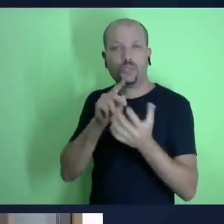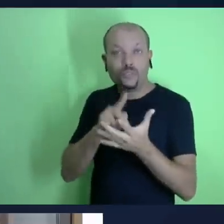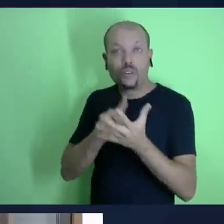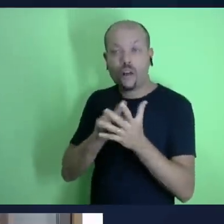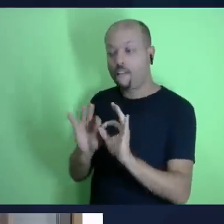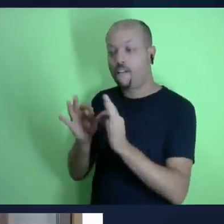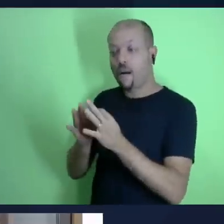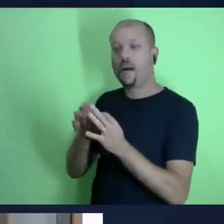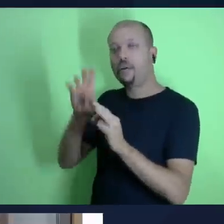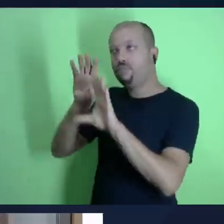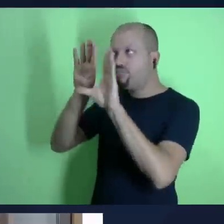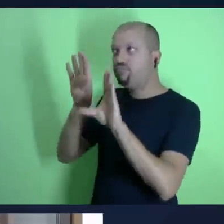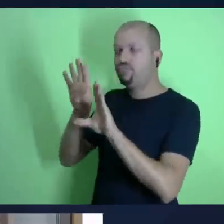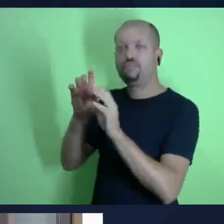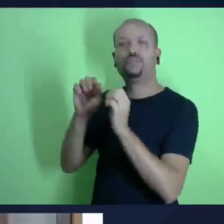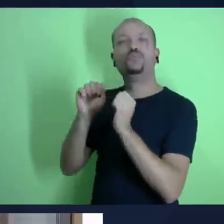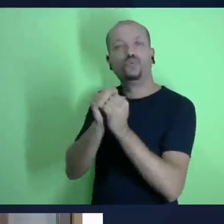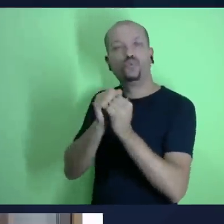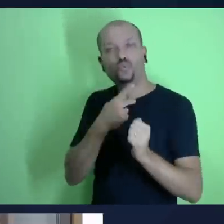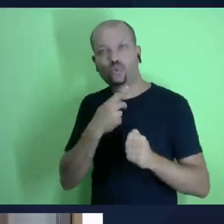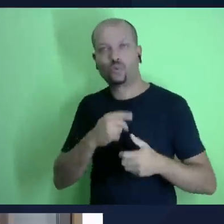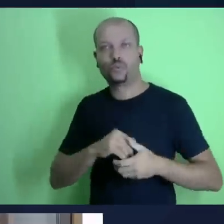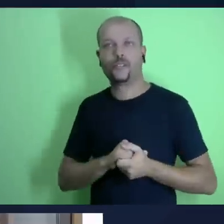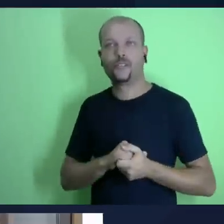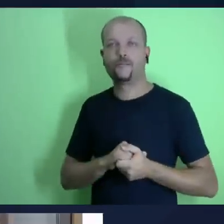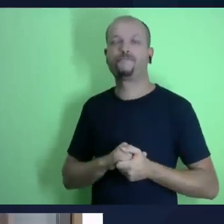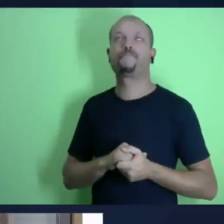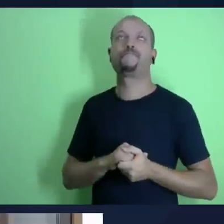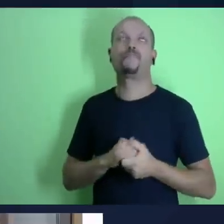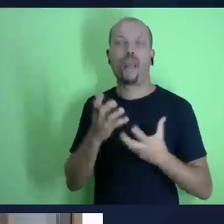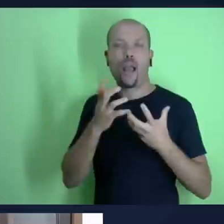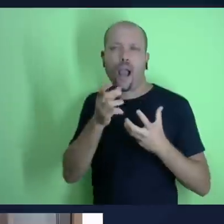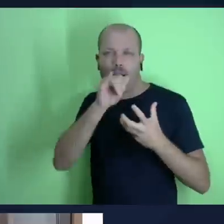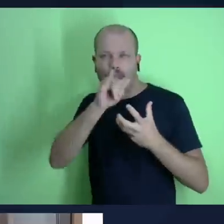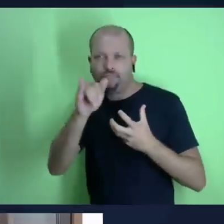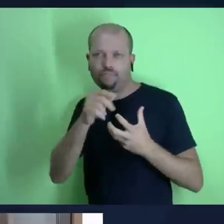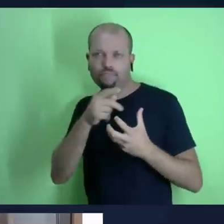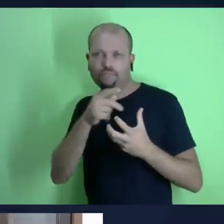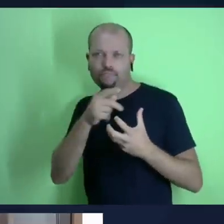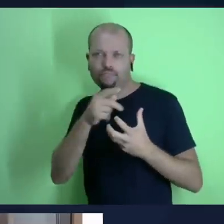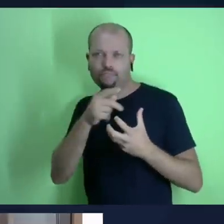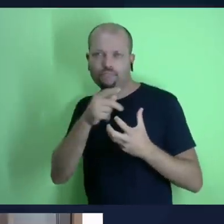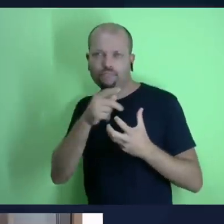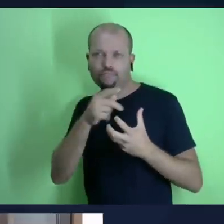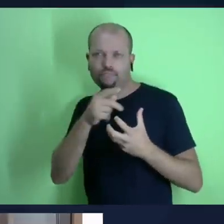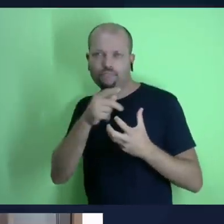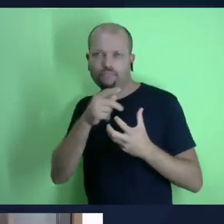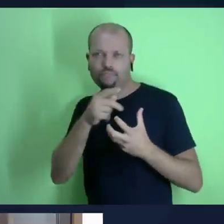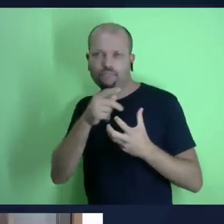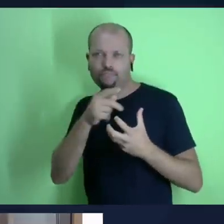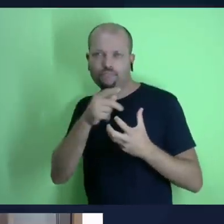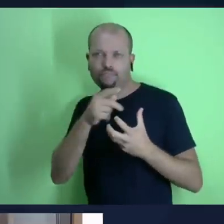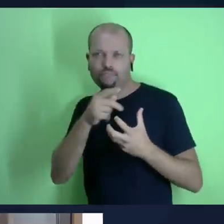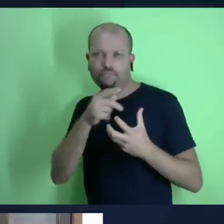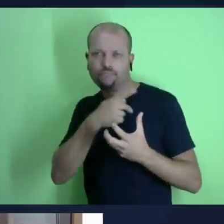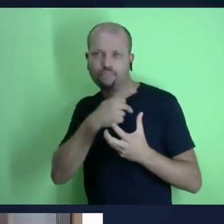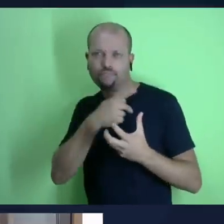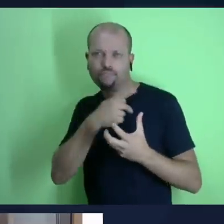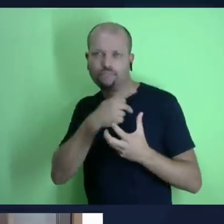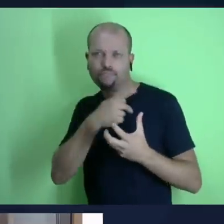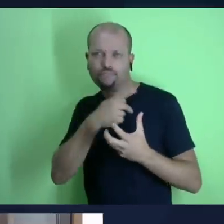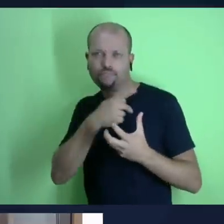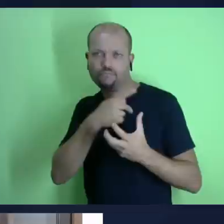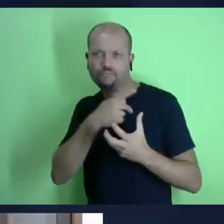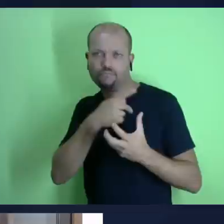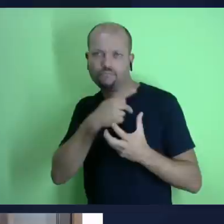eu oro agradecendo pela ação do espírito santo na minha vida pela presença dos anjos pela intercessão de jesus e